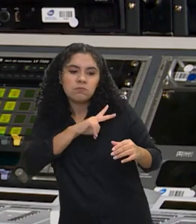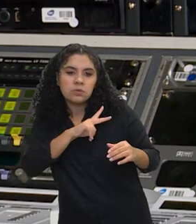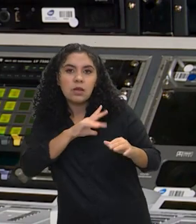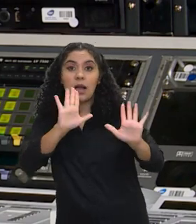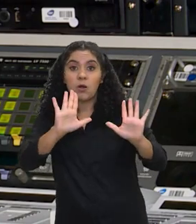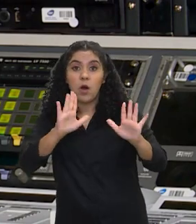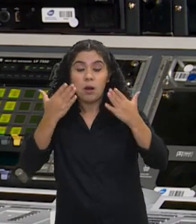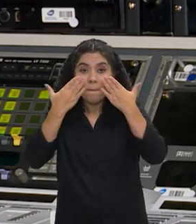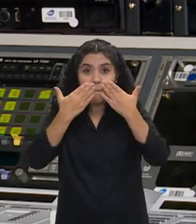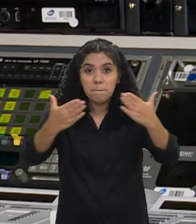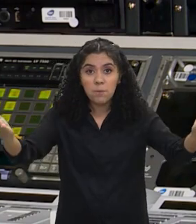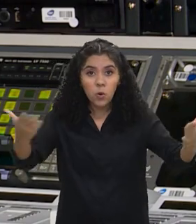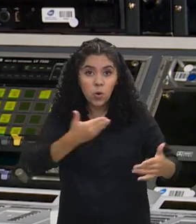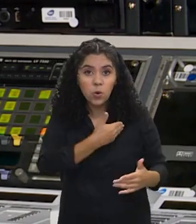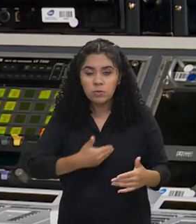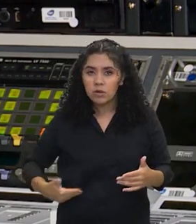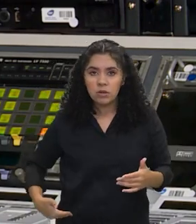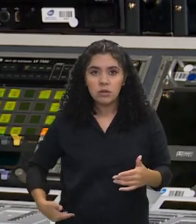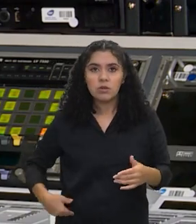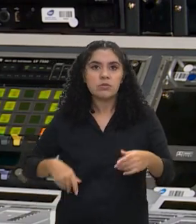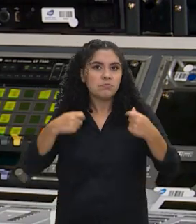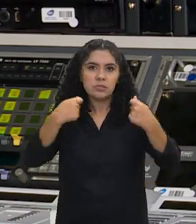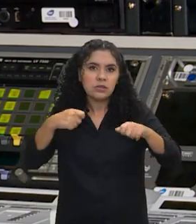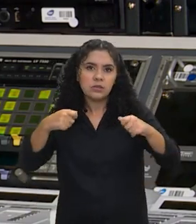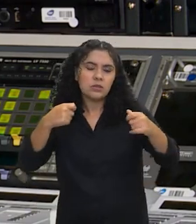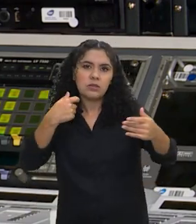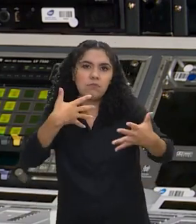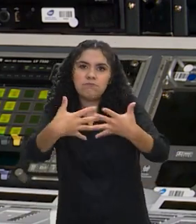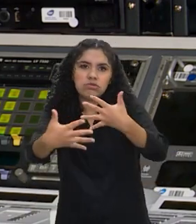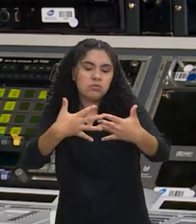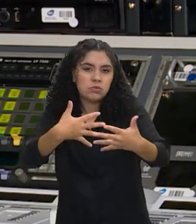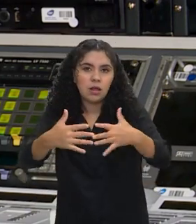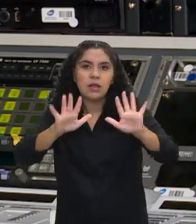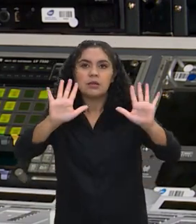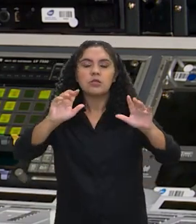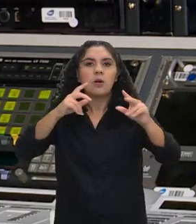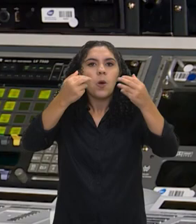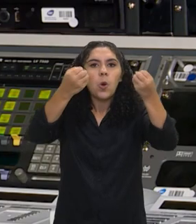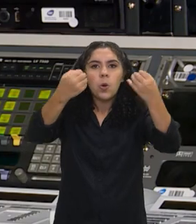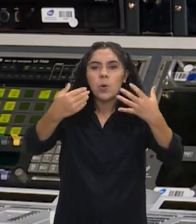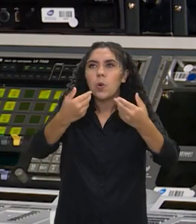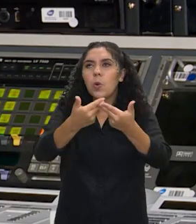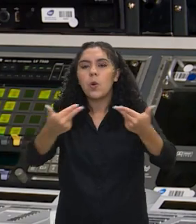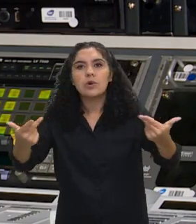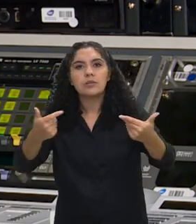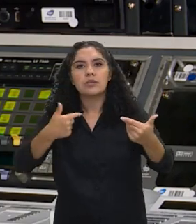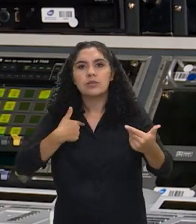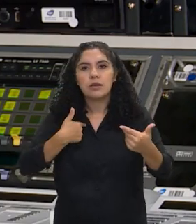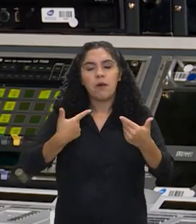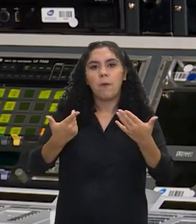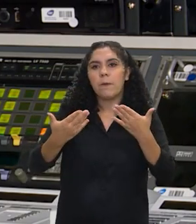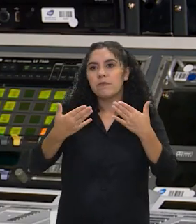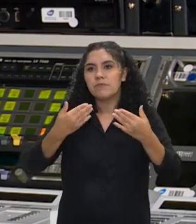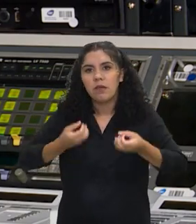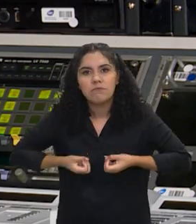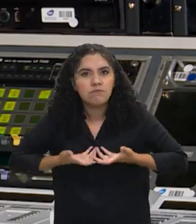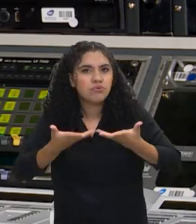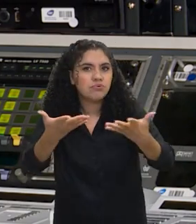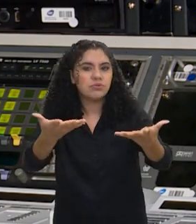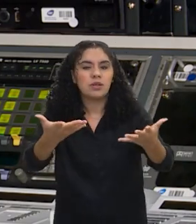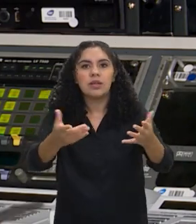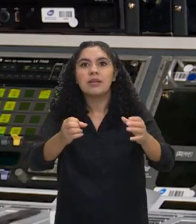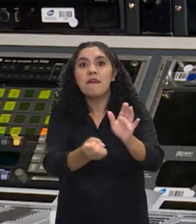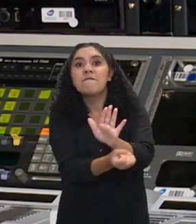o que é público deve ser tratado como público, deve ser tratado à luz do dia. O debate que eu faço, que está chegando a milhares de pessoas,